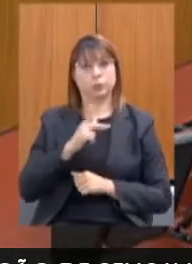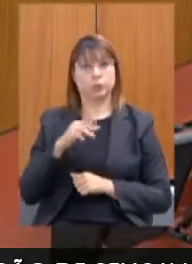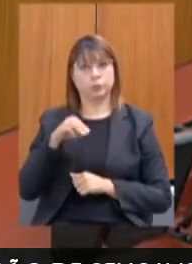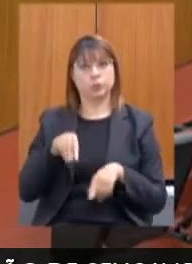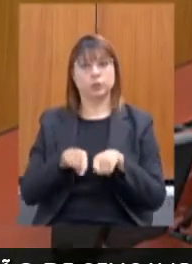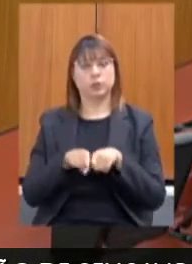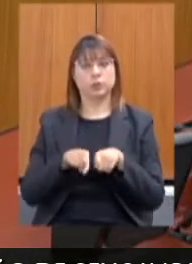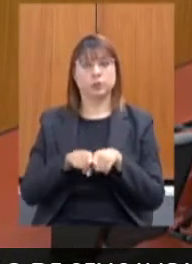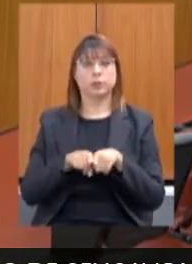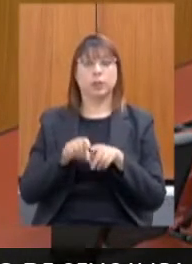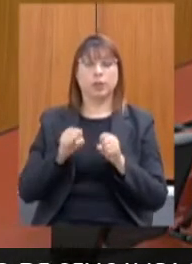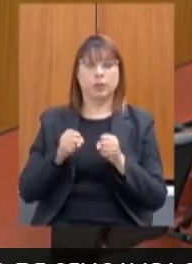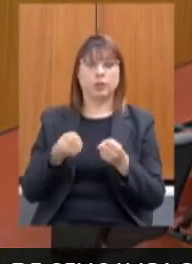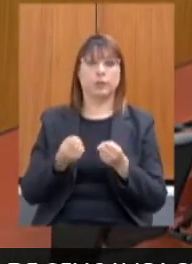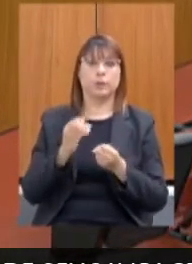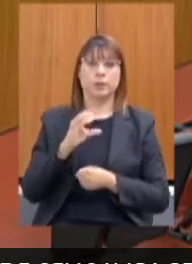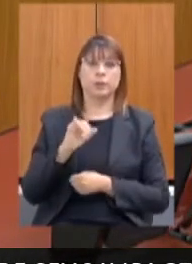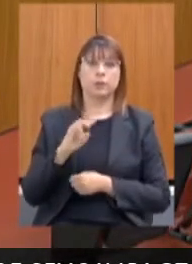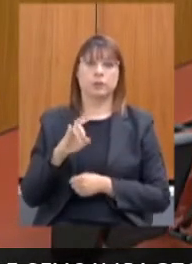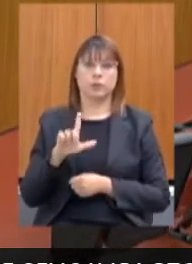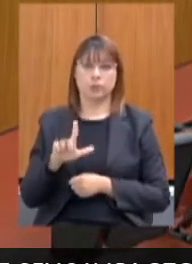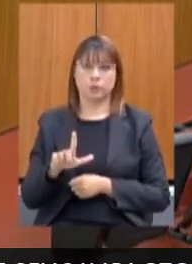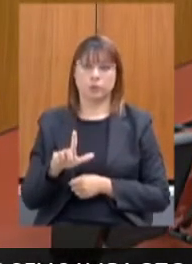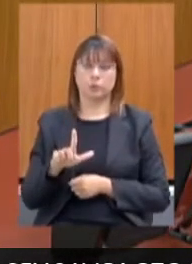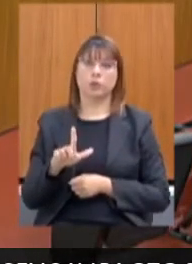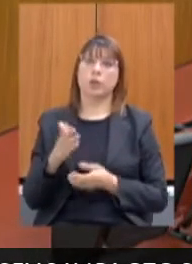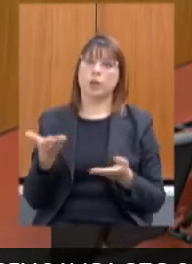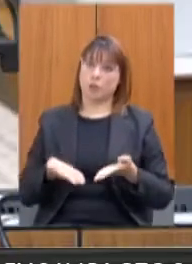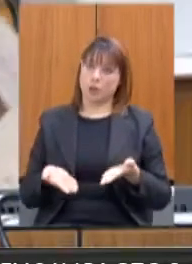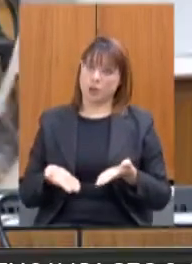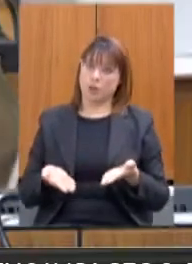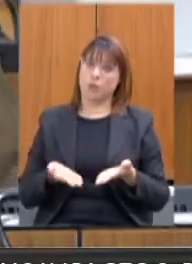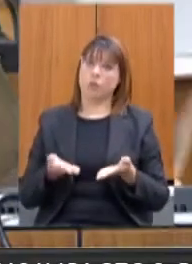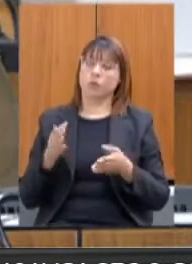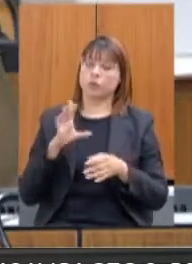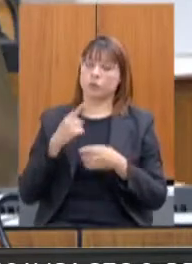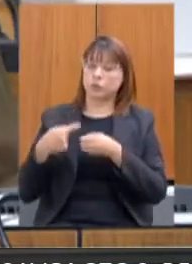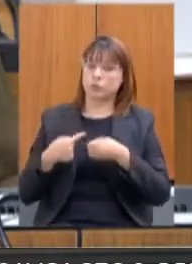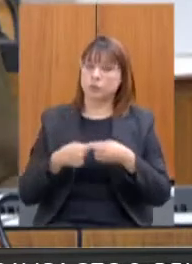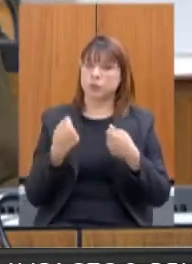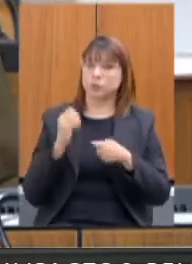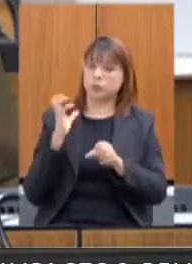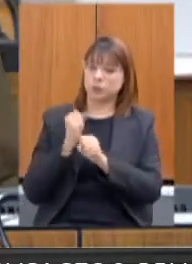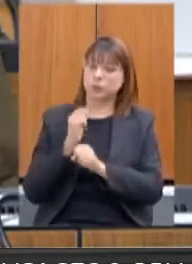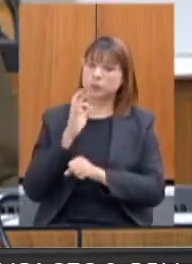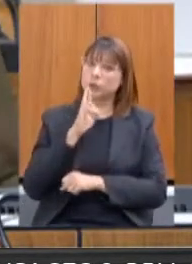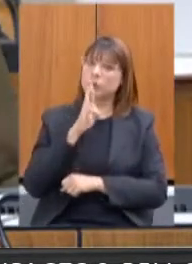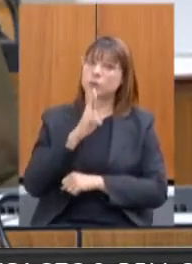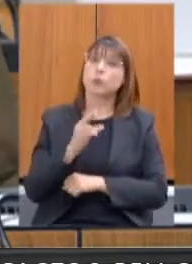E os municípios já estão em fase de prestação de contas, da doação dessas cestas. Por favor.